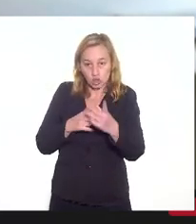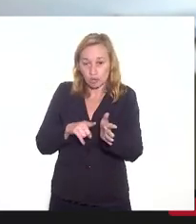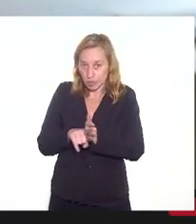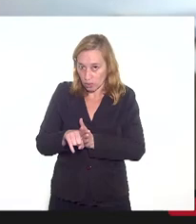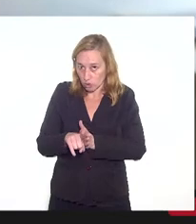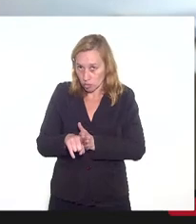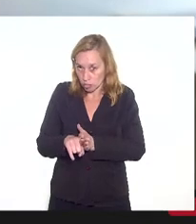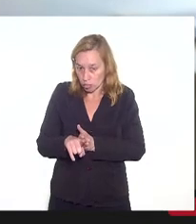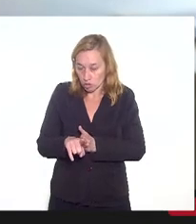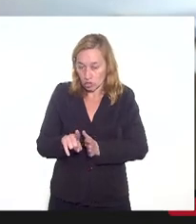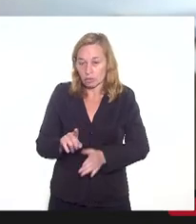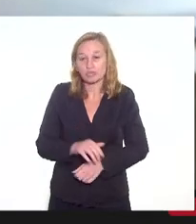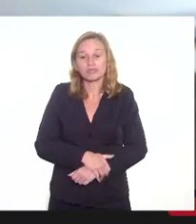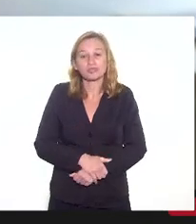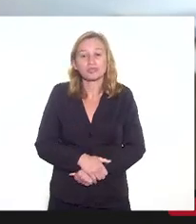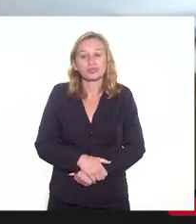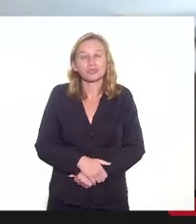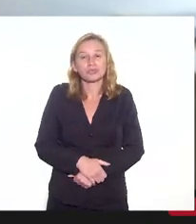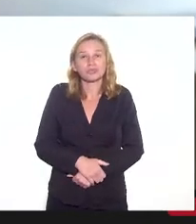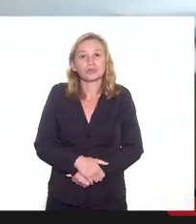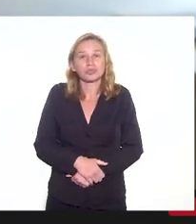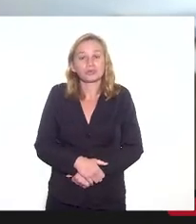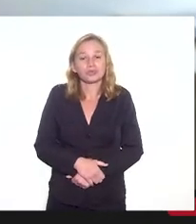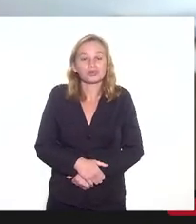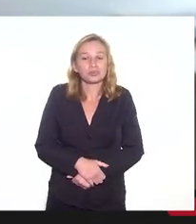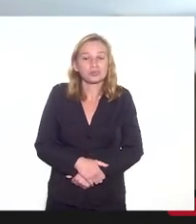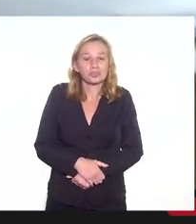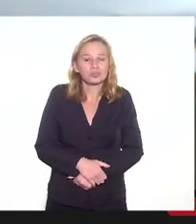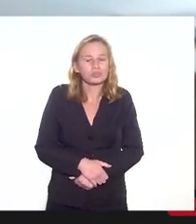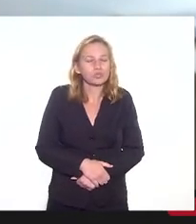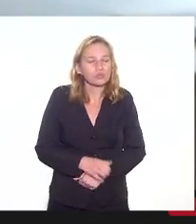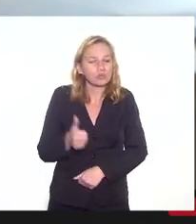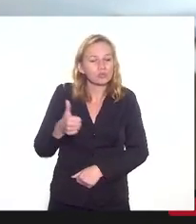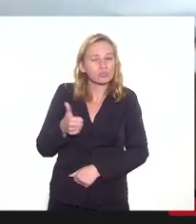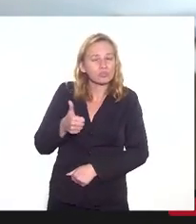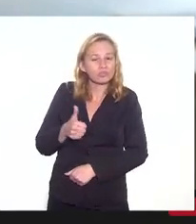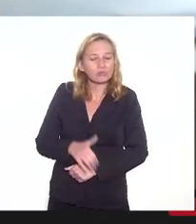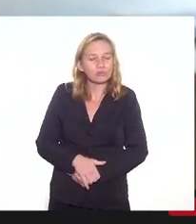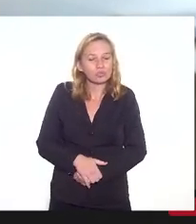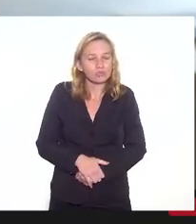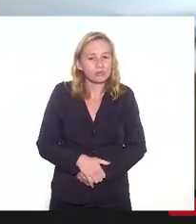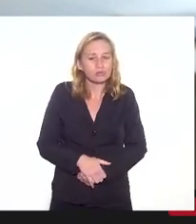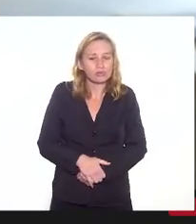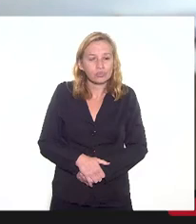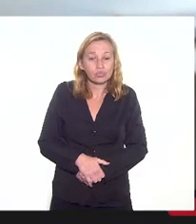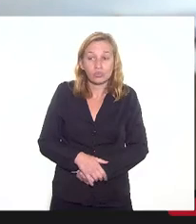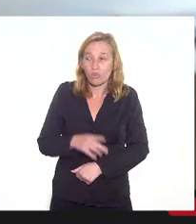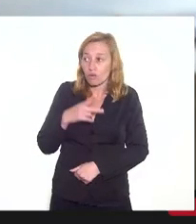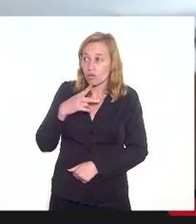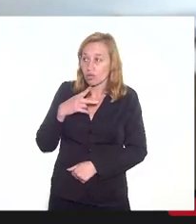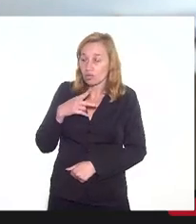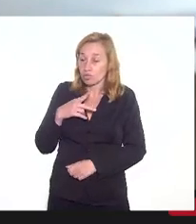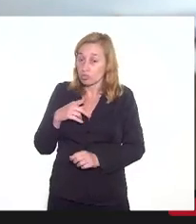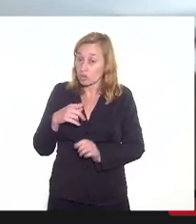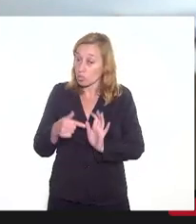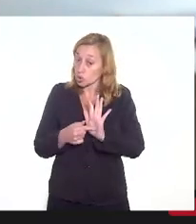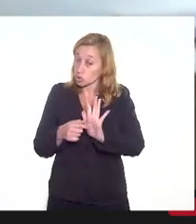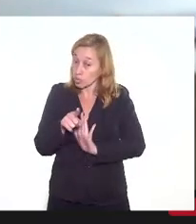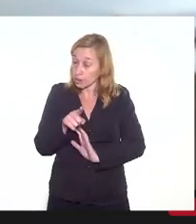cobrir todo mundo. Primeira questão que não está abordada aí, mas